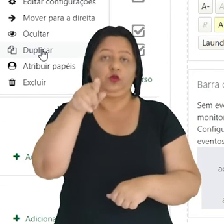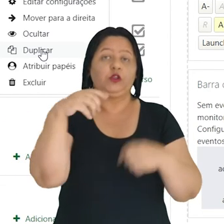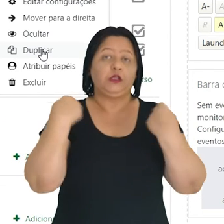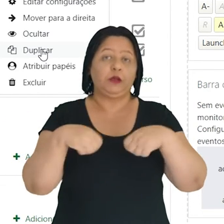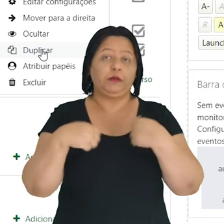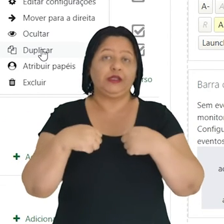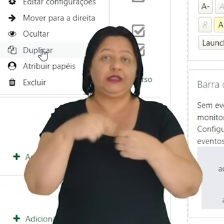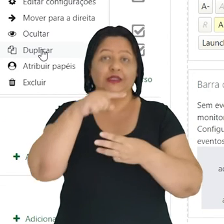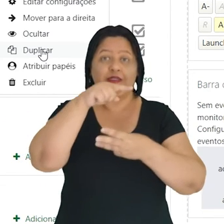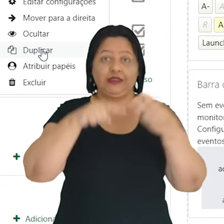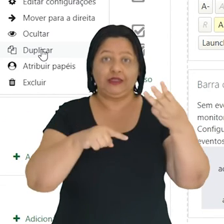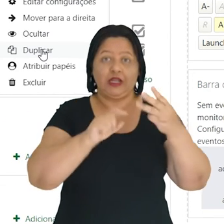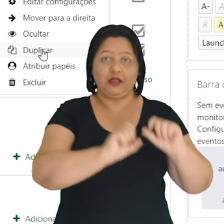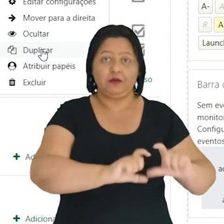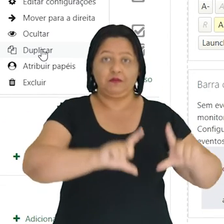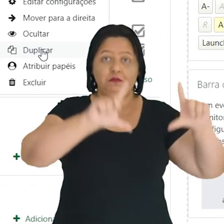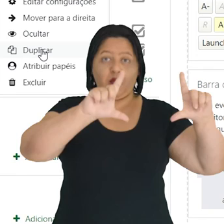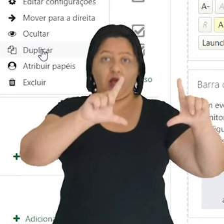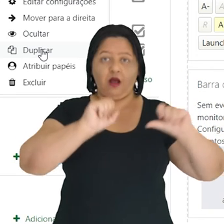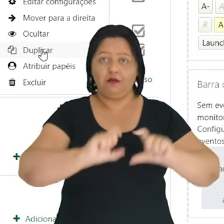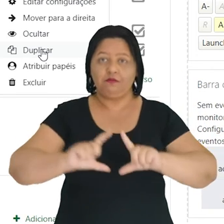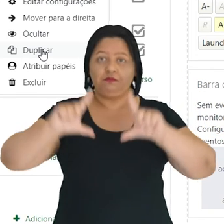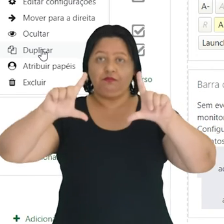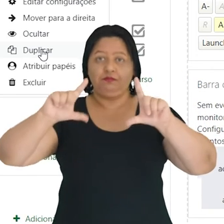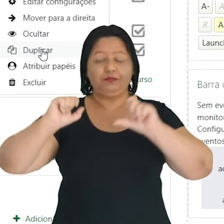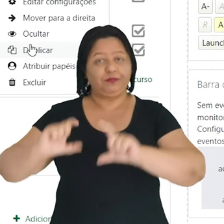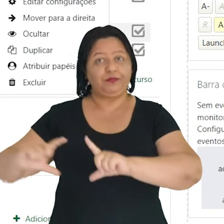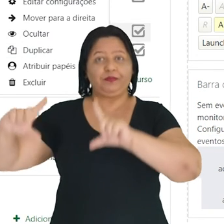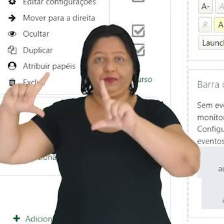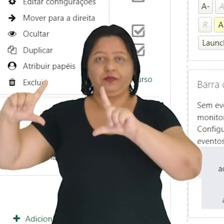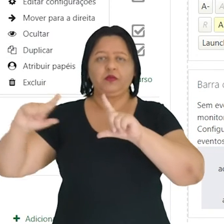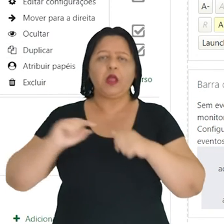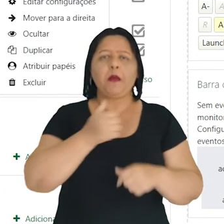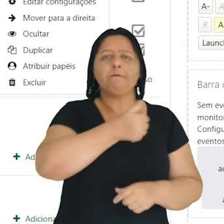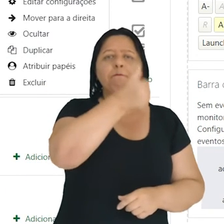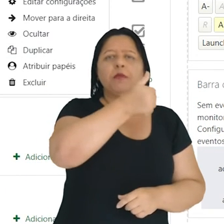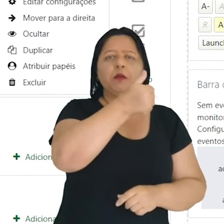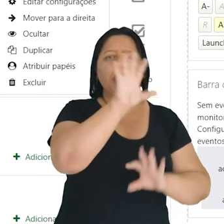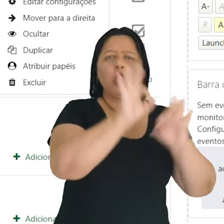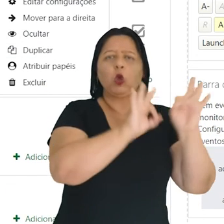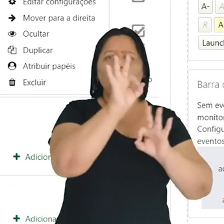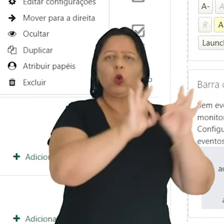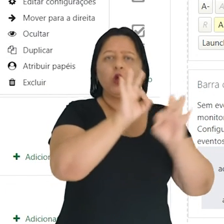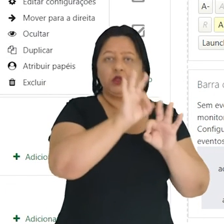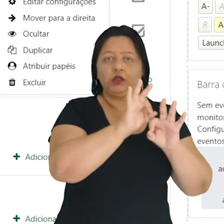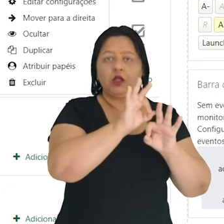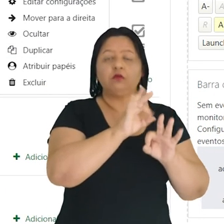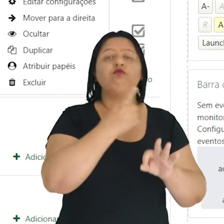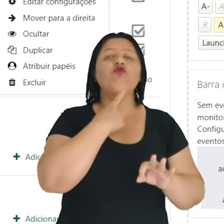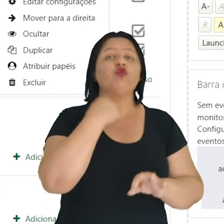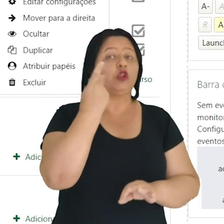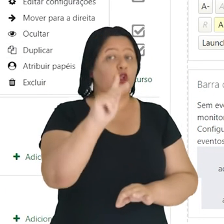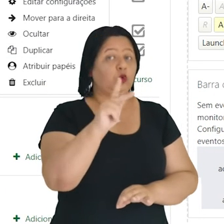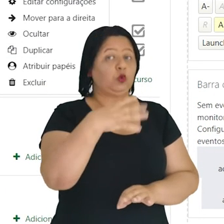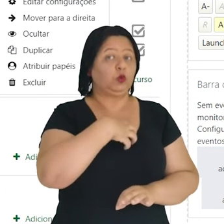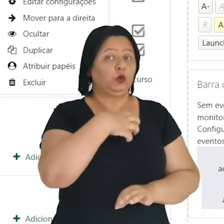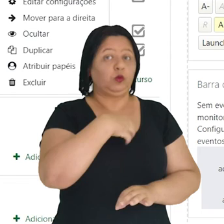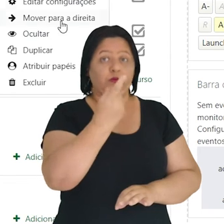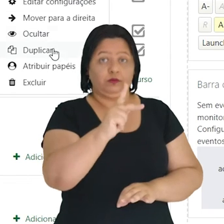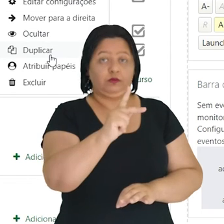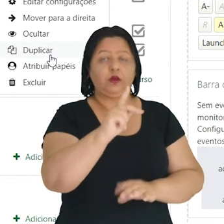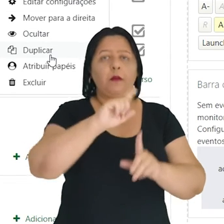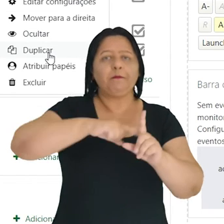precisar de três páginas neste tópico. Você pode criar a primeira com as configurações que você